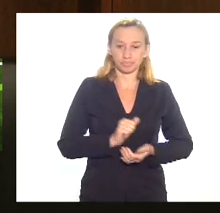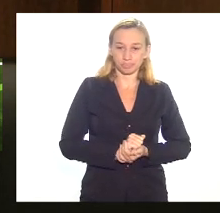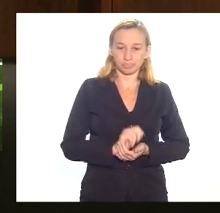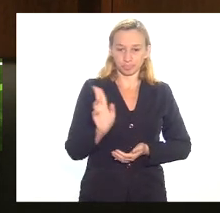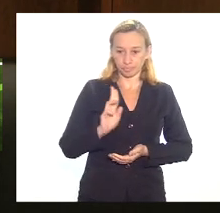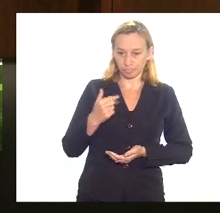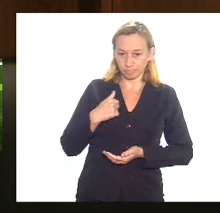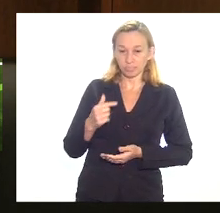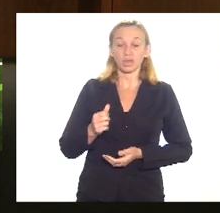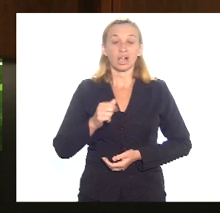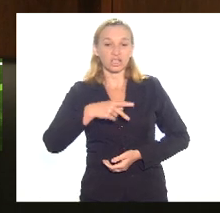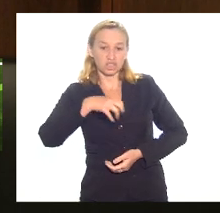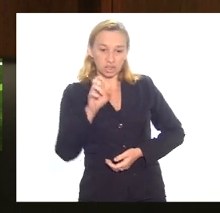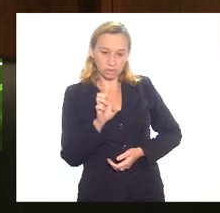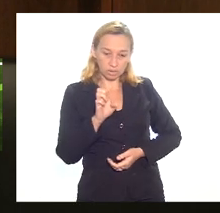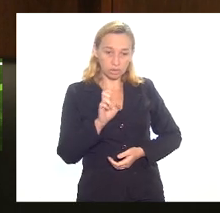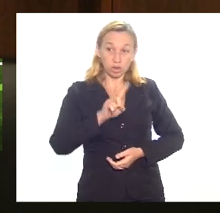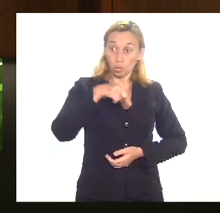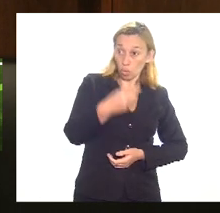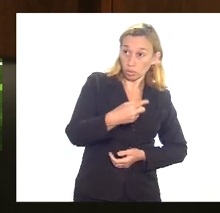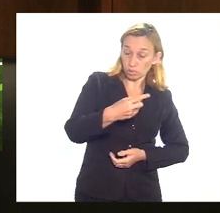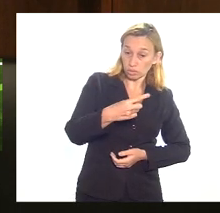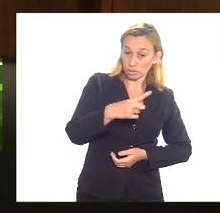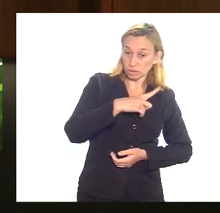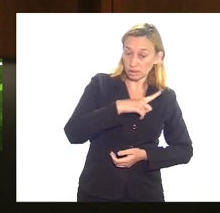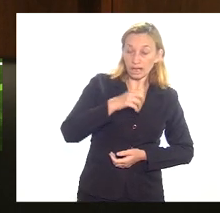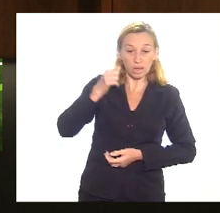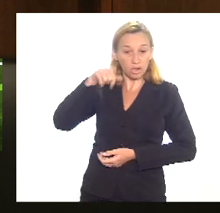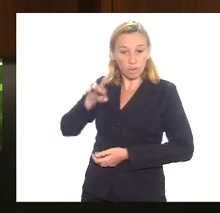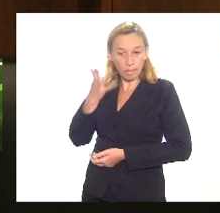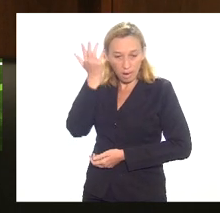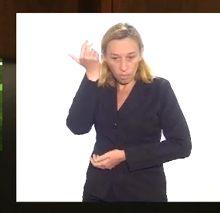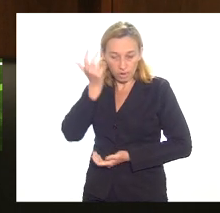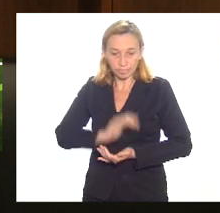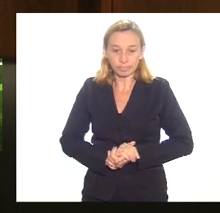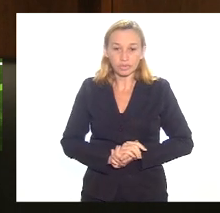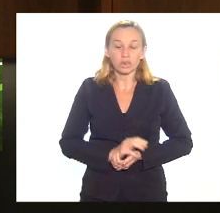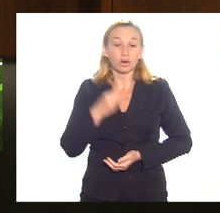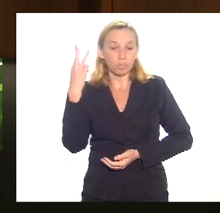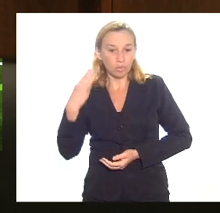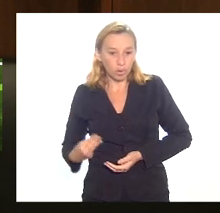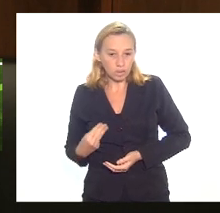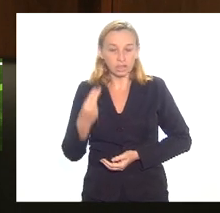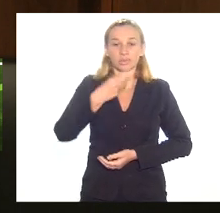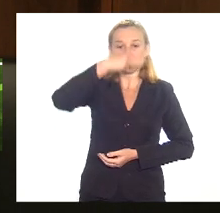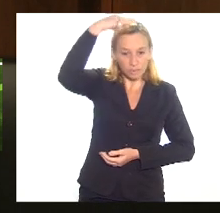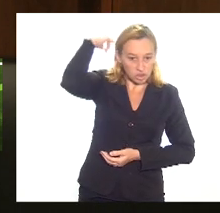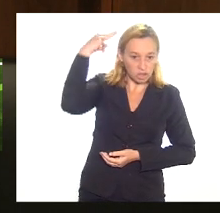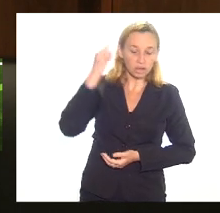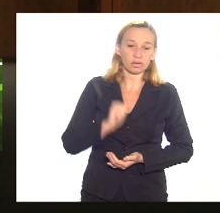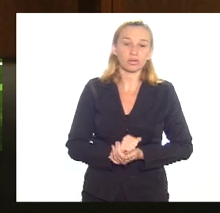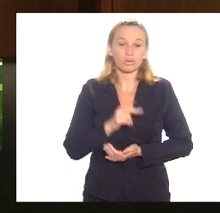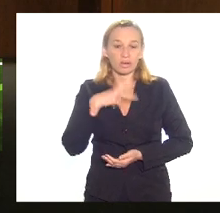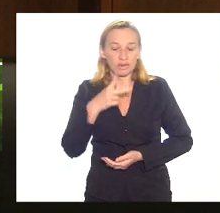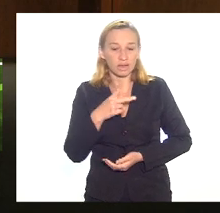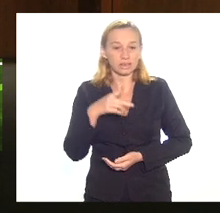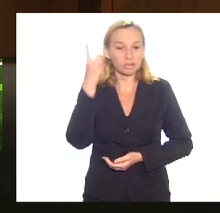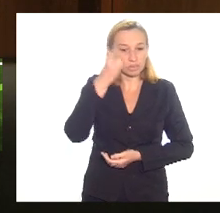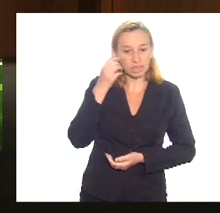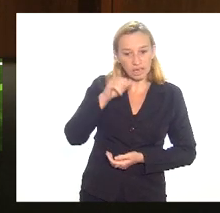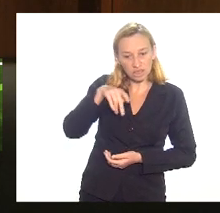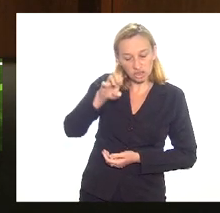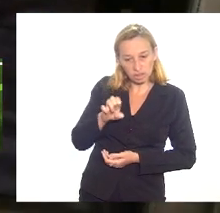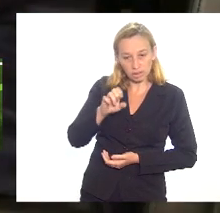o deputado Alexandre que não aplica lembrando que o próximo Eliomar então Mônica e Márcio Pacheco com a palavra deputado Alexandre